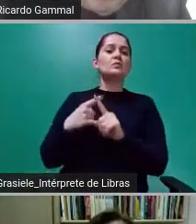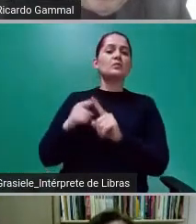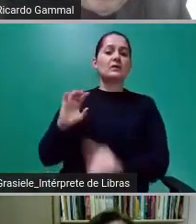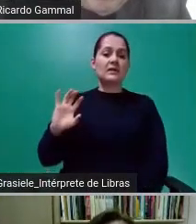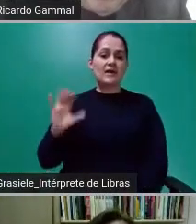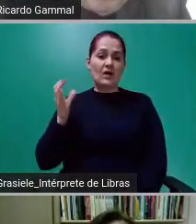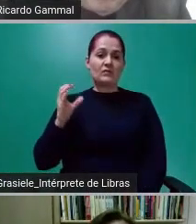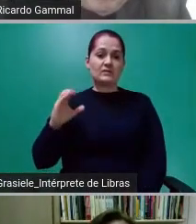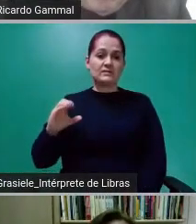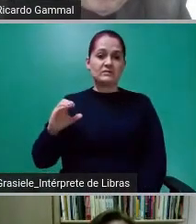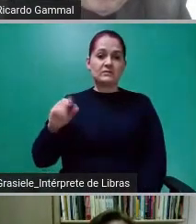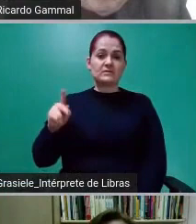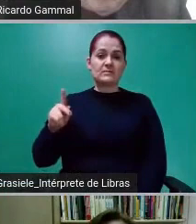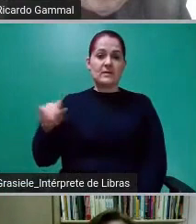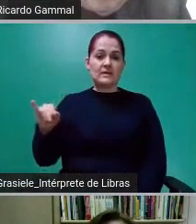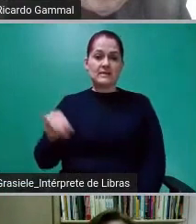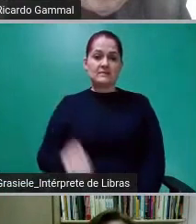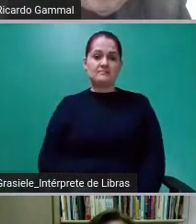CPI.